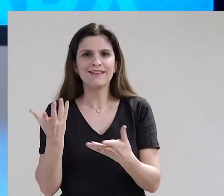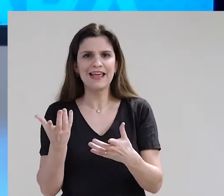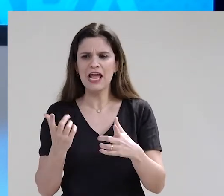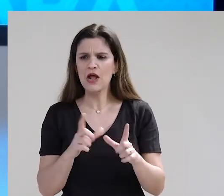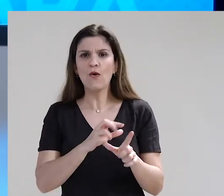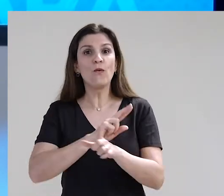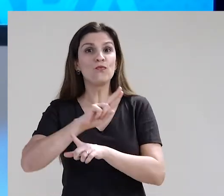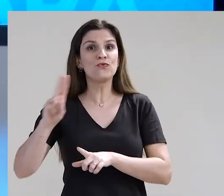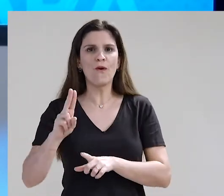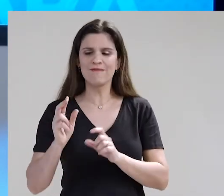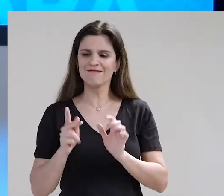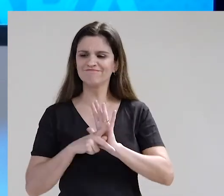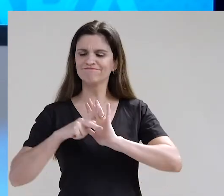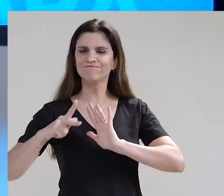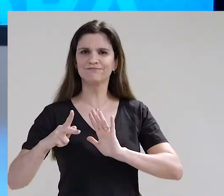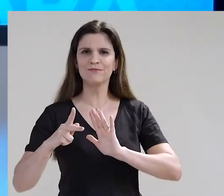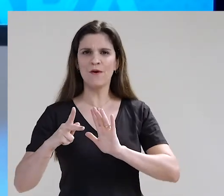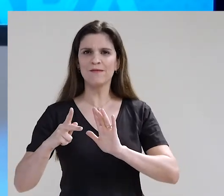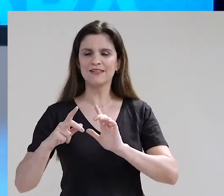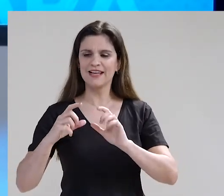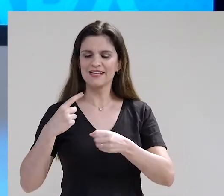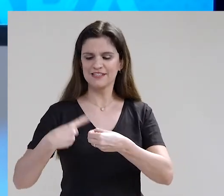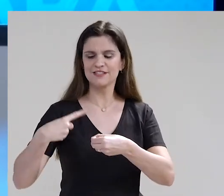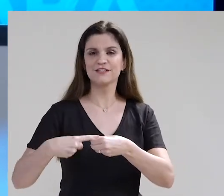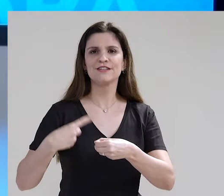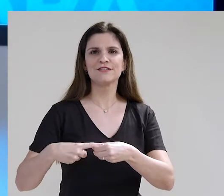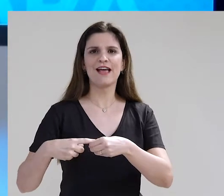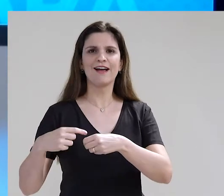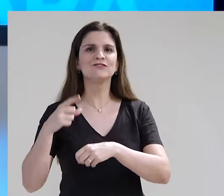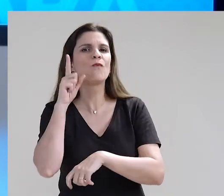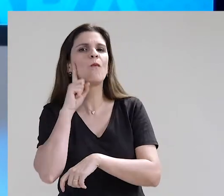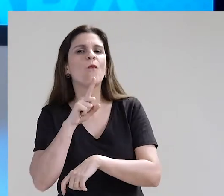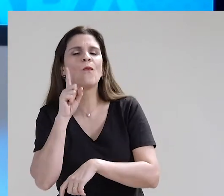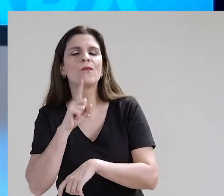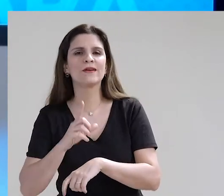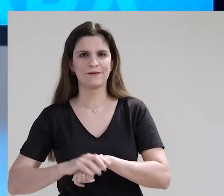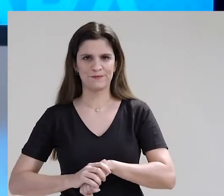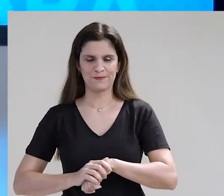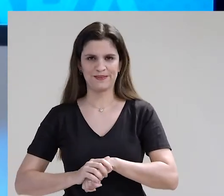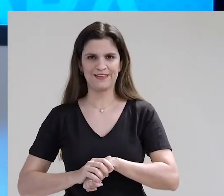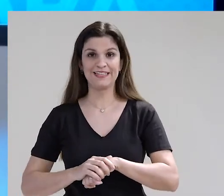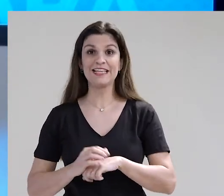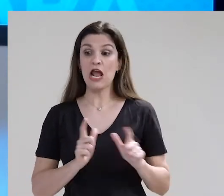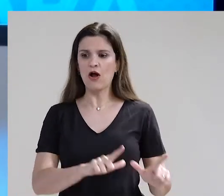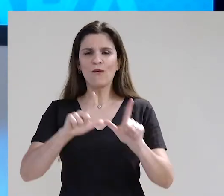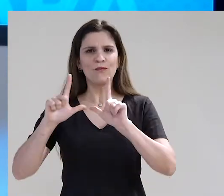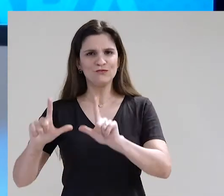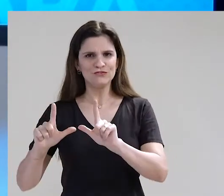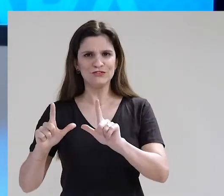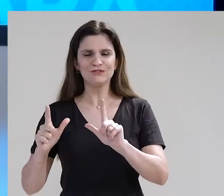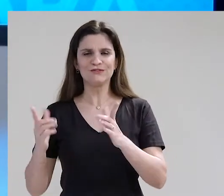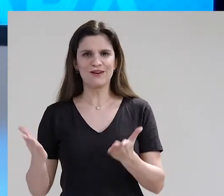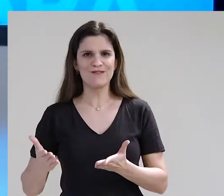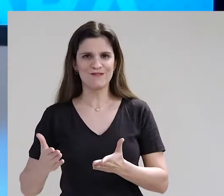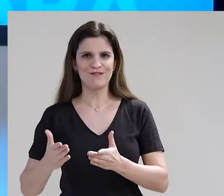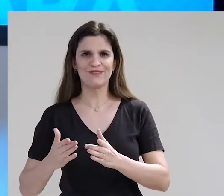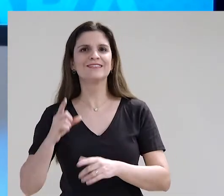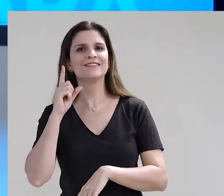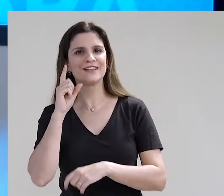vermelha, recebeu a denominação de Cidade Morena. Com a aprovação de um projeto pela Câmara Municipal, Campo Grande